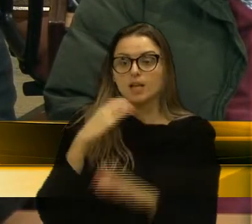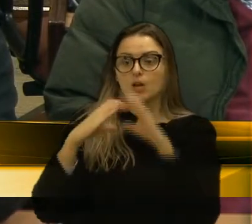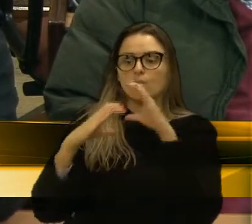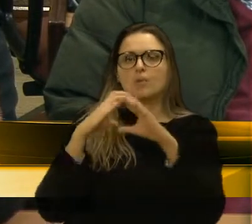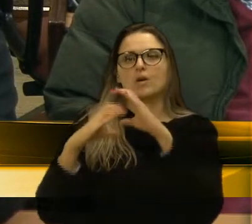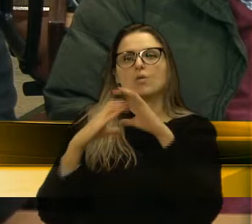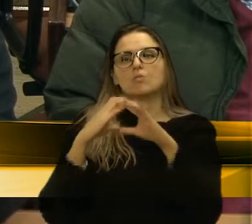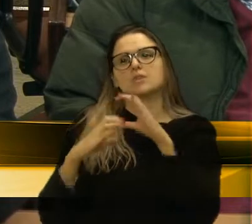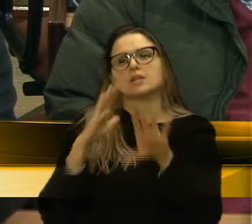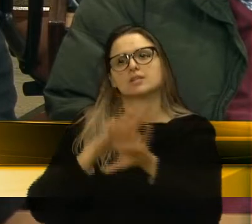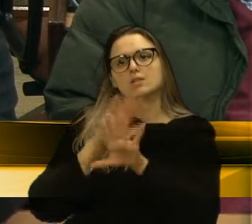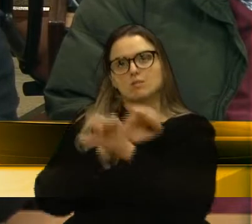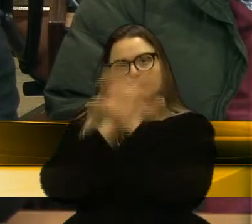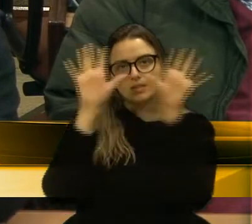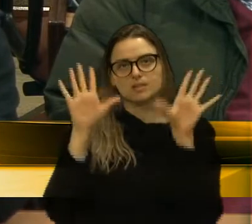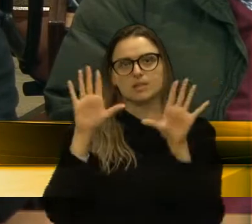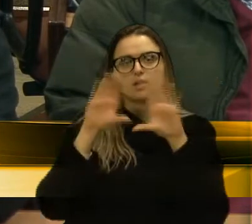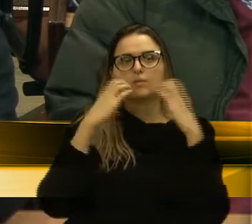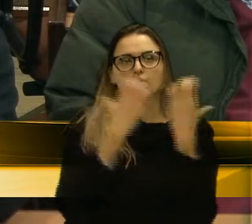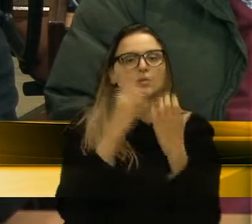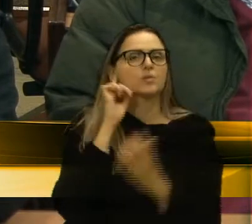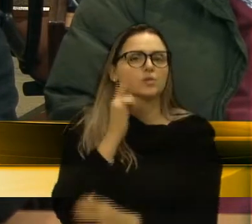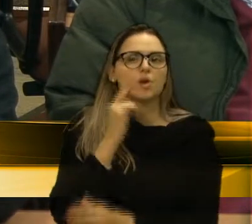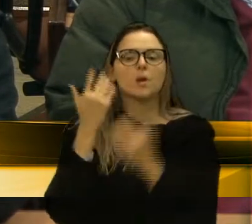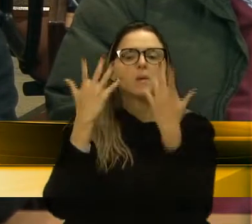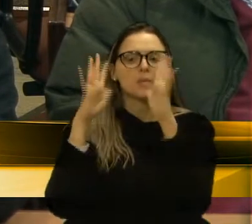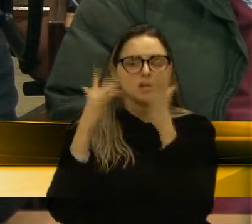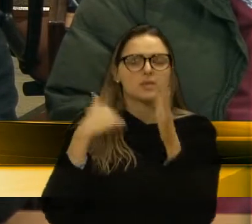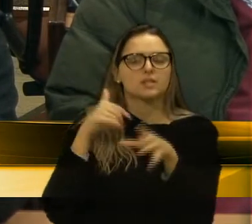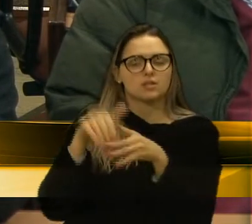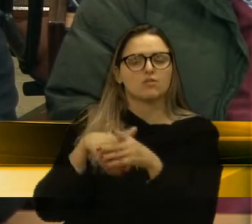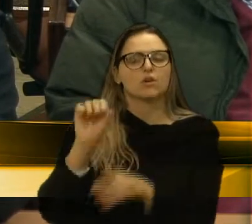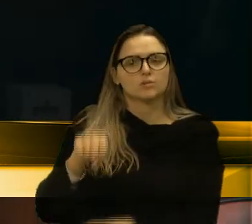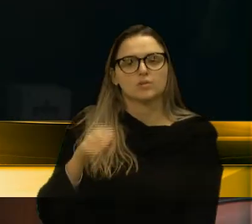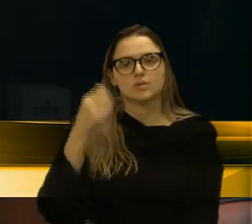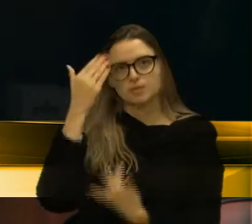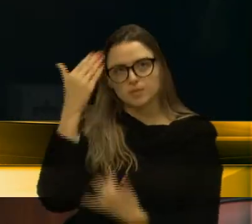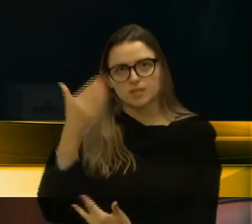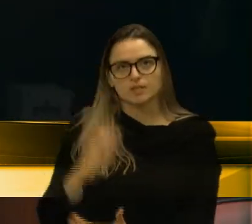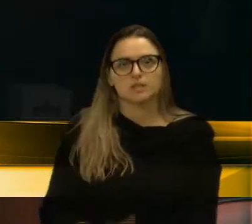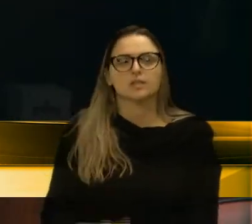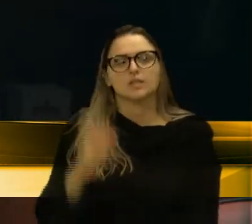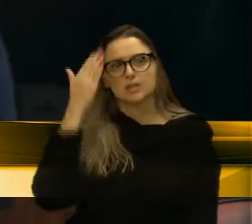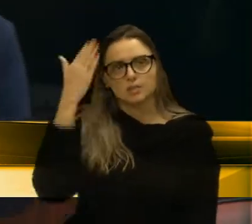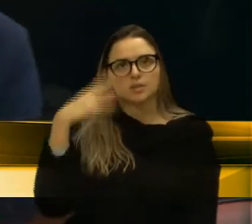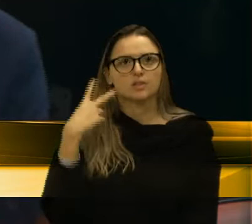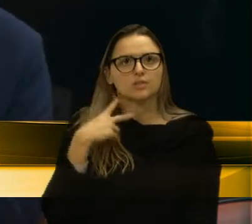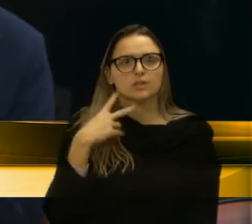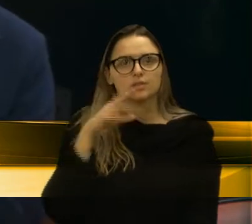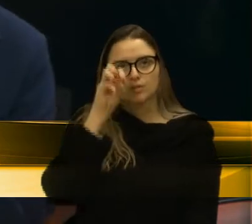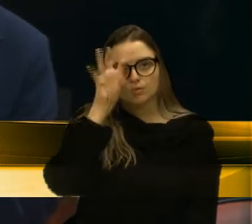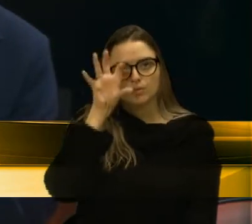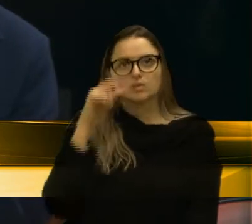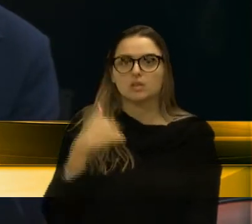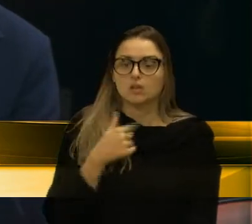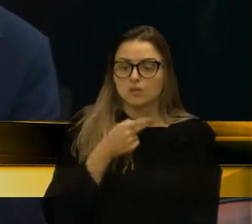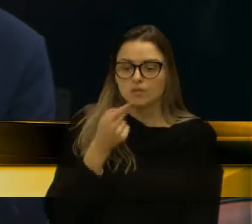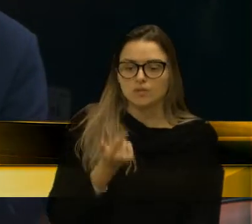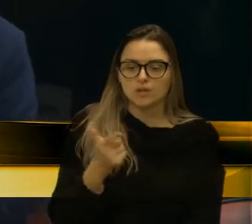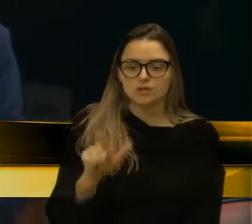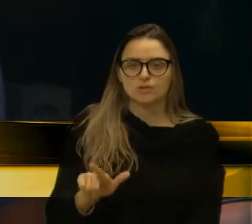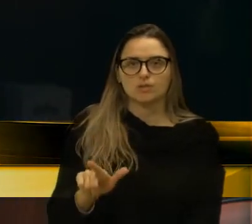com toda a comunidade surda. Parabéns, estaremos votando favorável. Muito obrigado. Obrigado, vereador. Então, inclusive, tenho que ressaltar